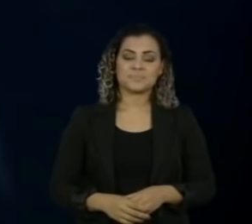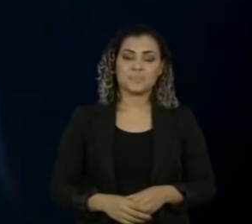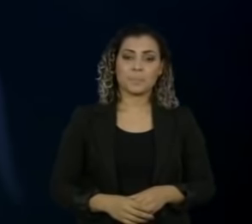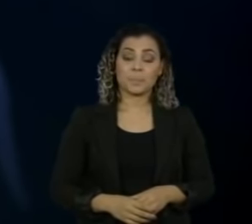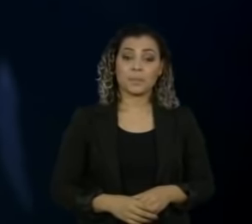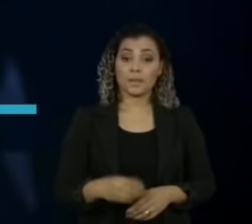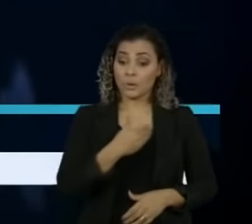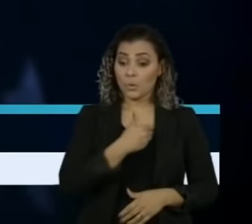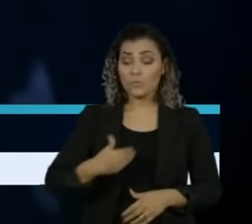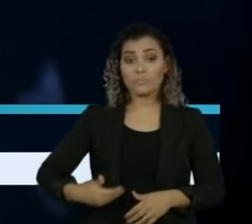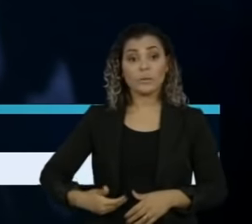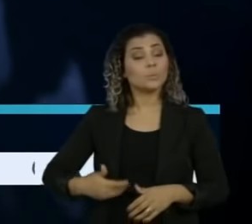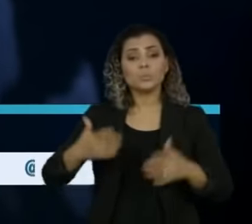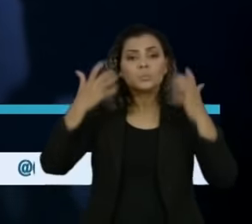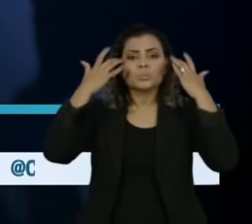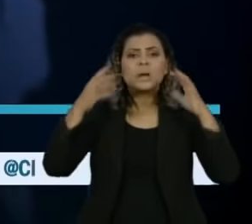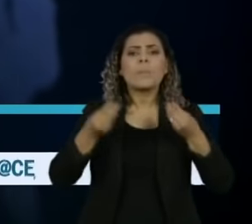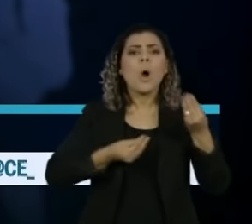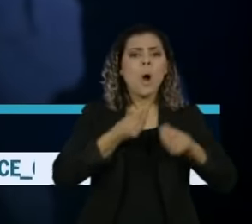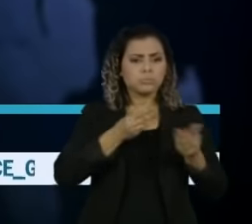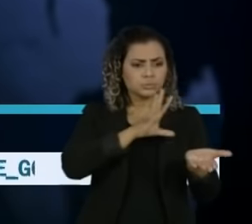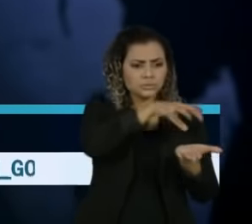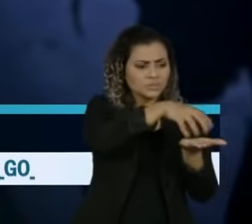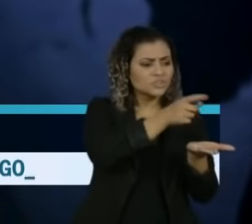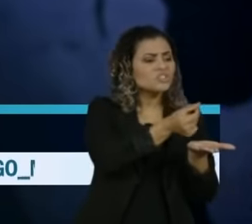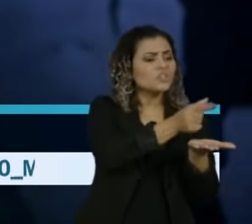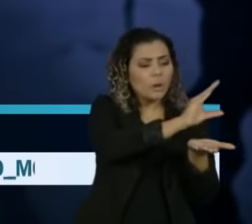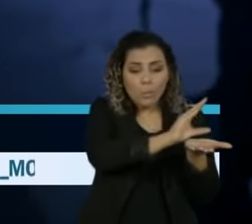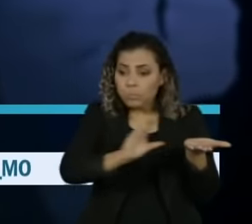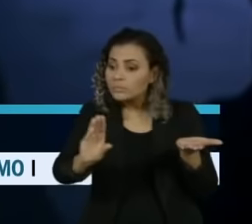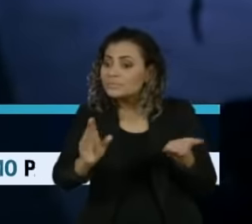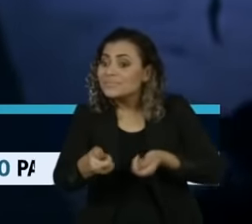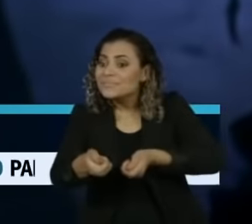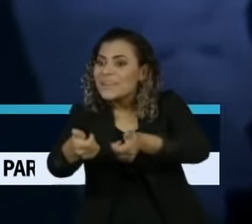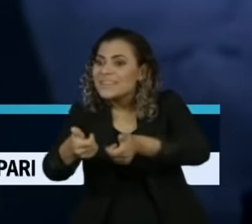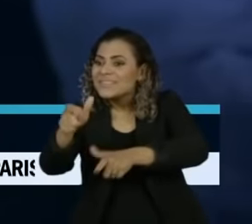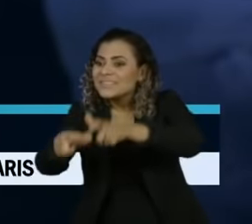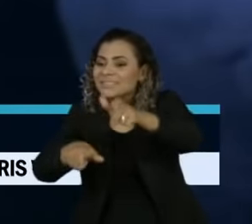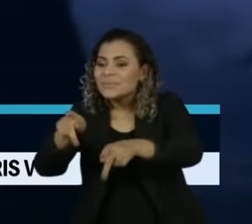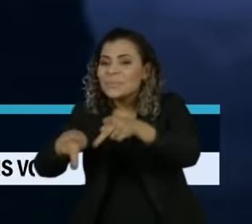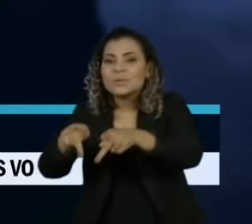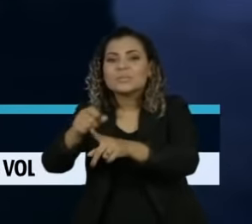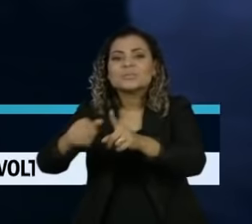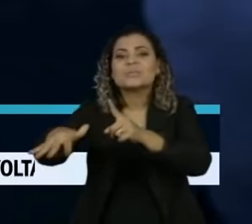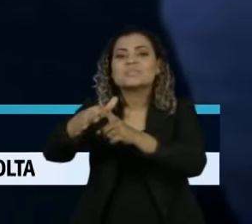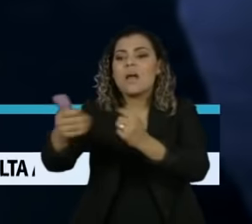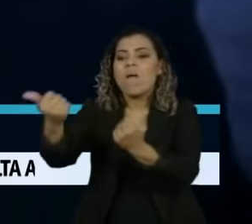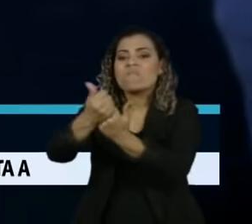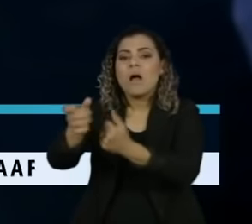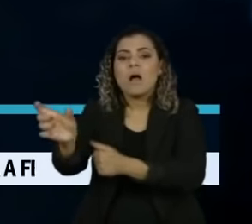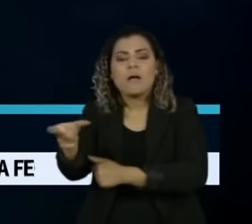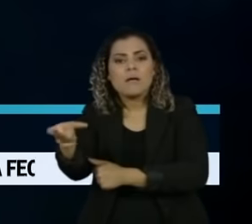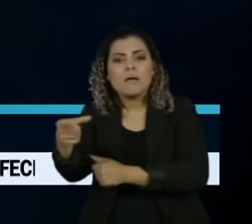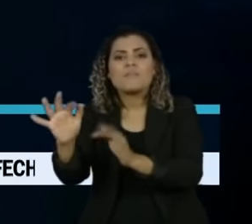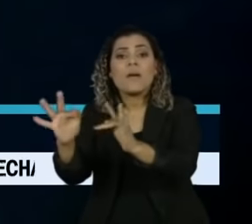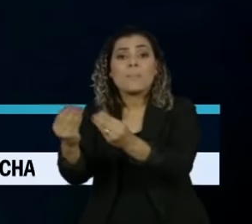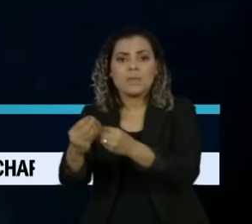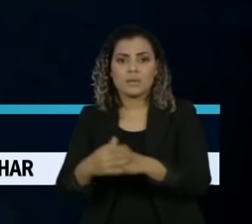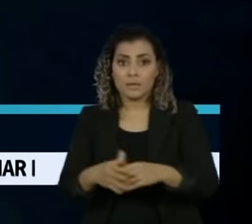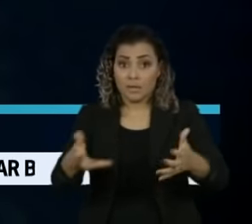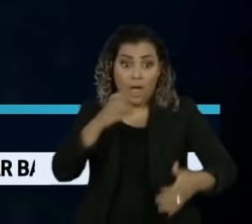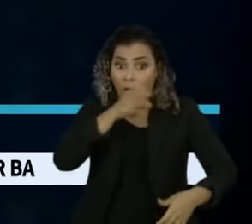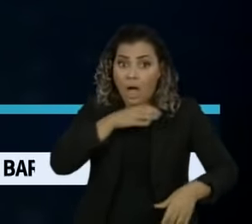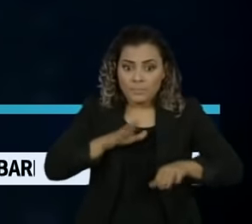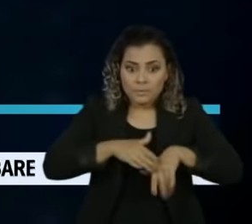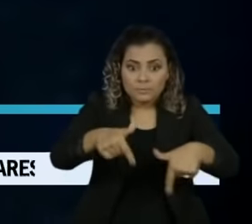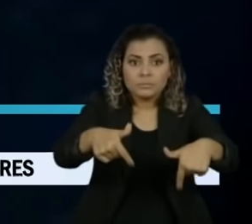O governo ainda não sabe de onde vai tirar dinheiro para financiar o novo programa social Renda Cidadã. E tem pressa, quer